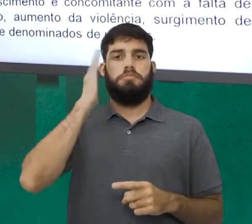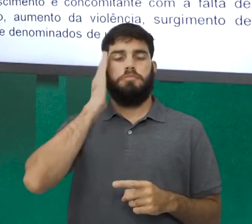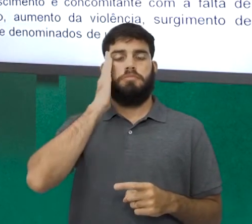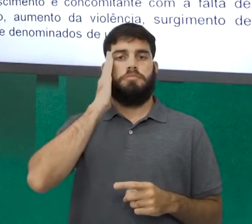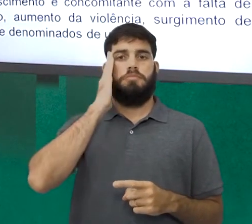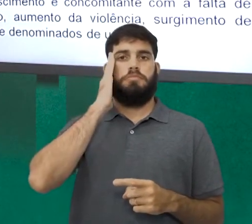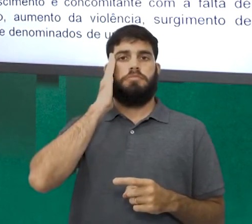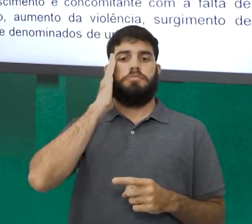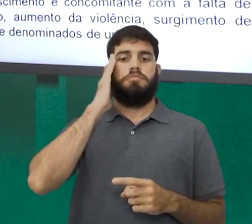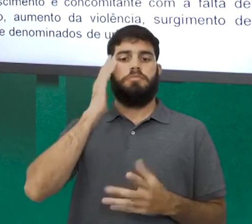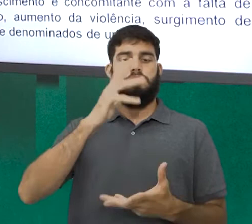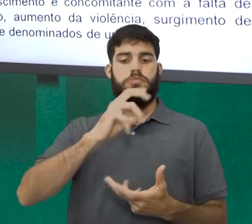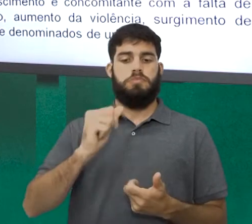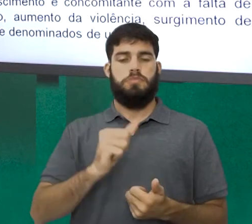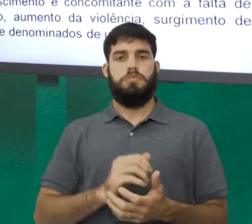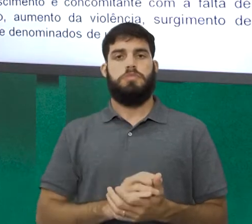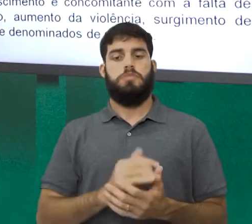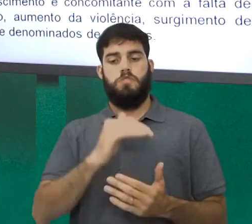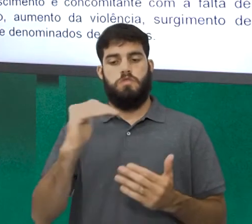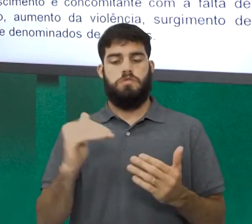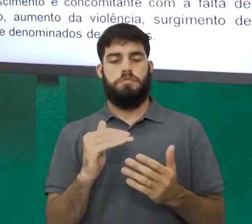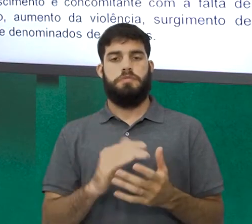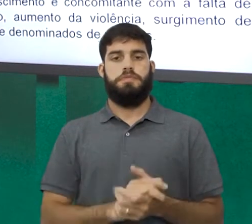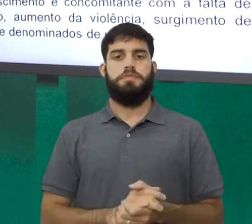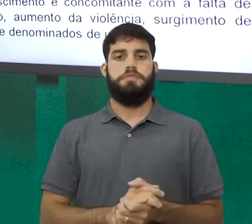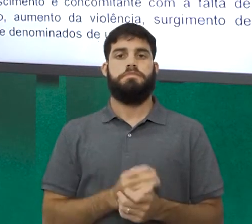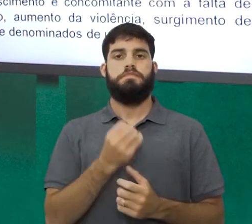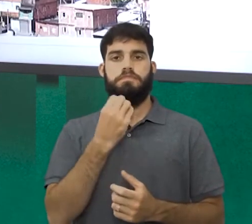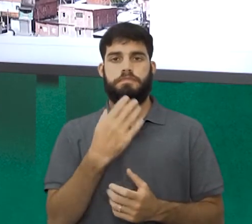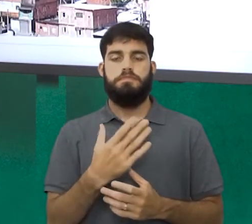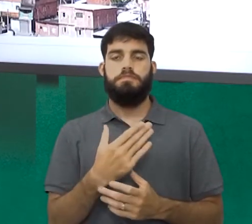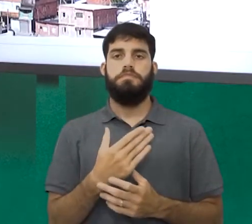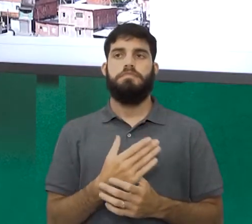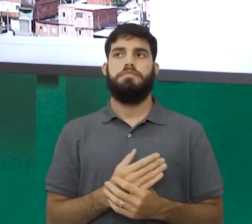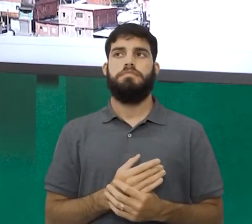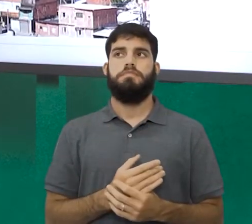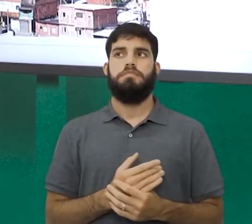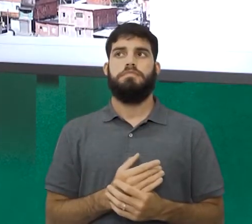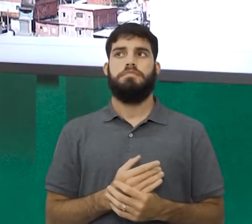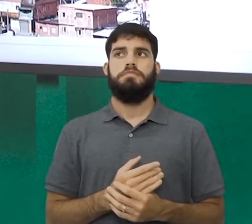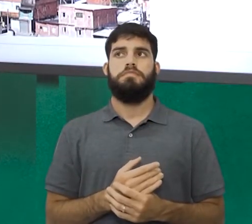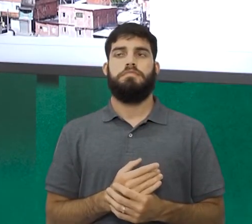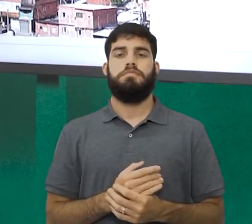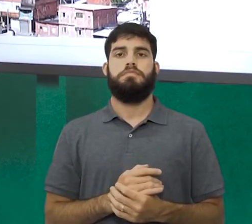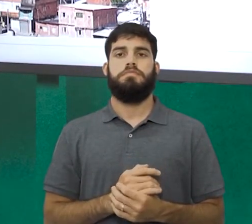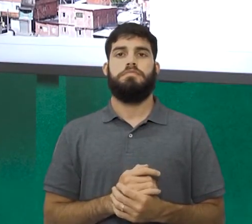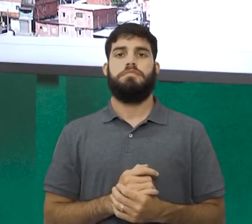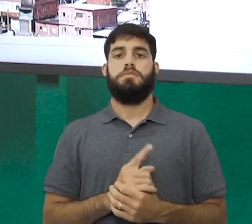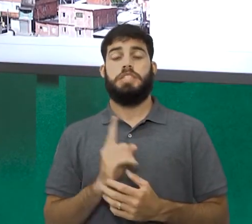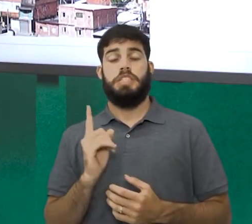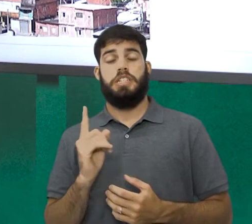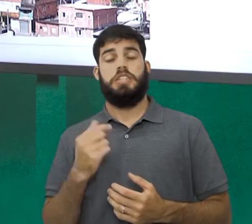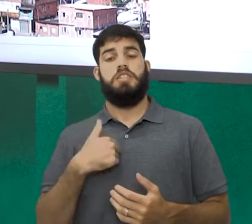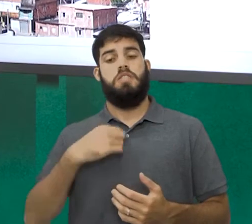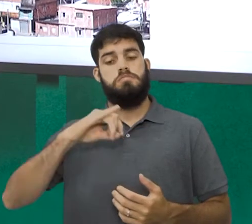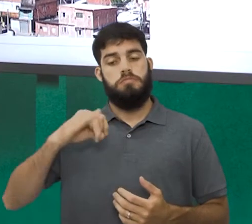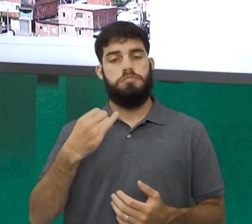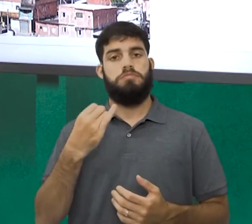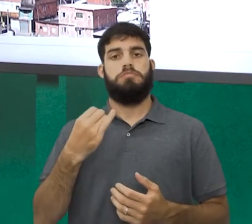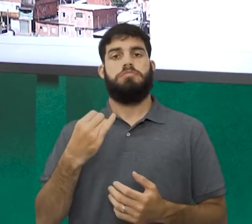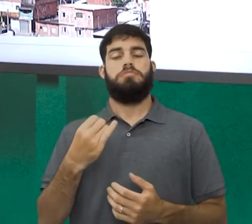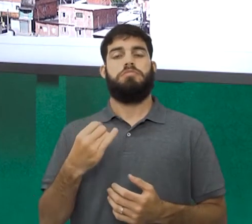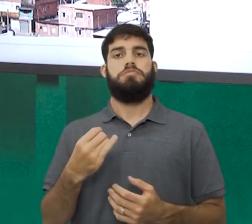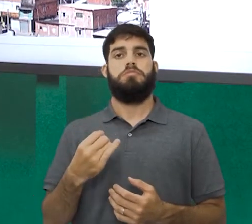mundo subdesenvolvido. Muito bem. Essa, portanto, é a sequência. Pessoal, aqui eu aproveito